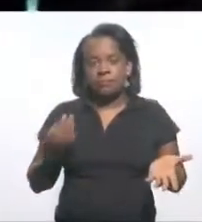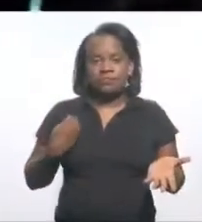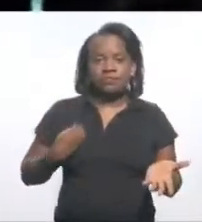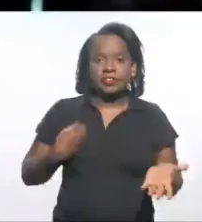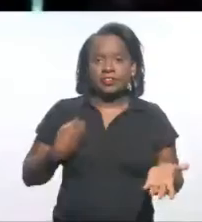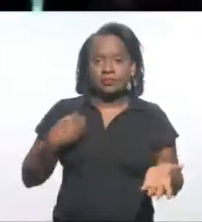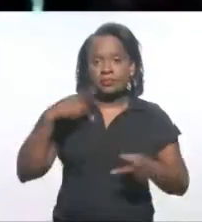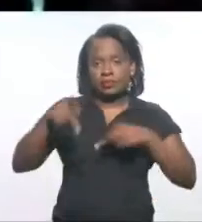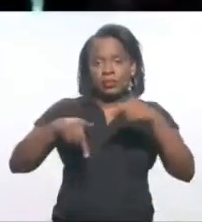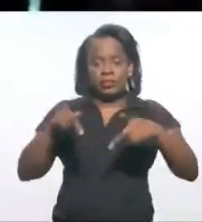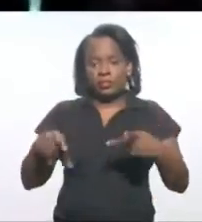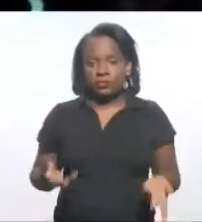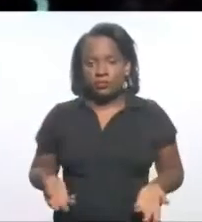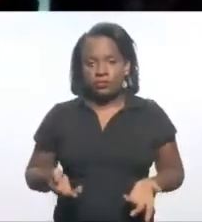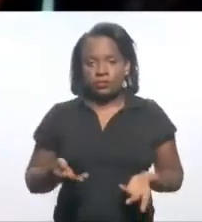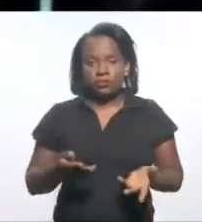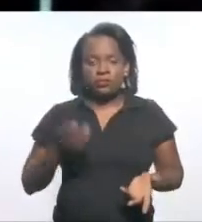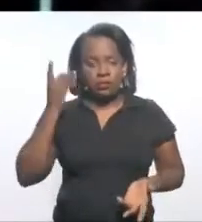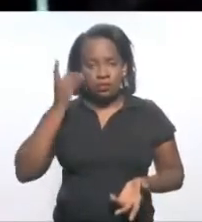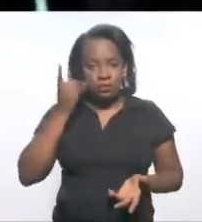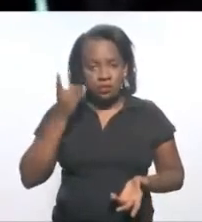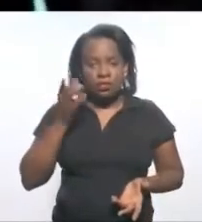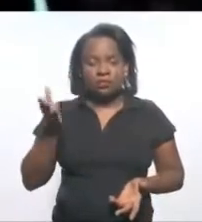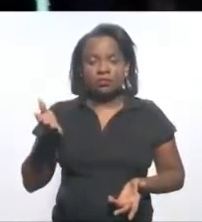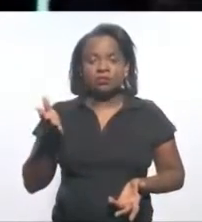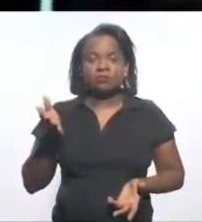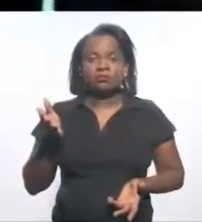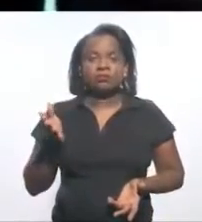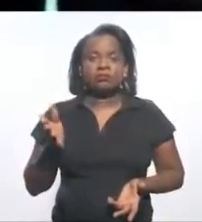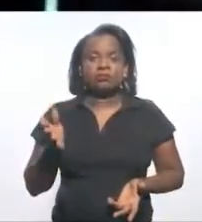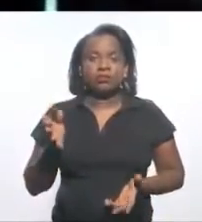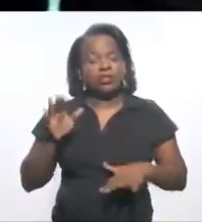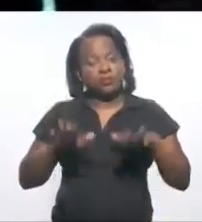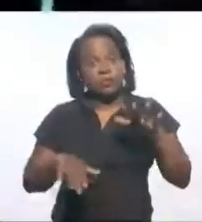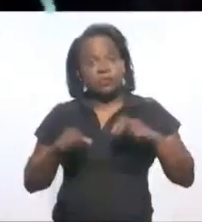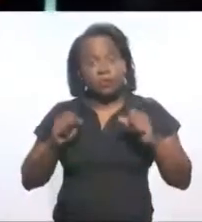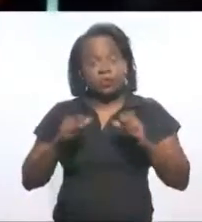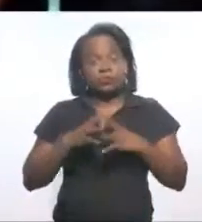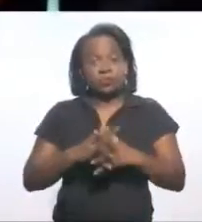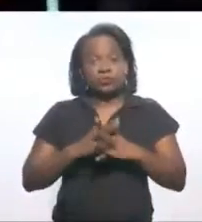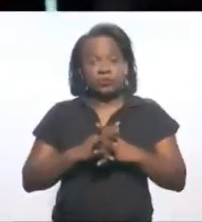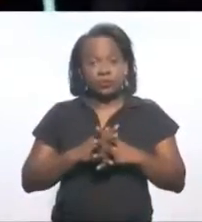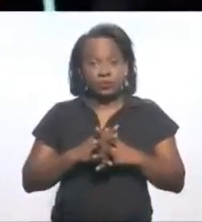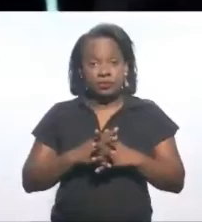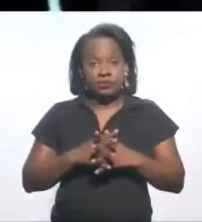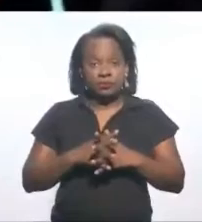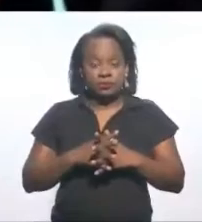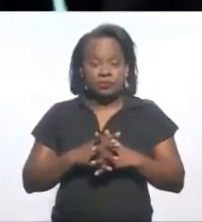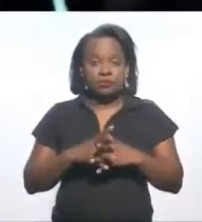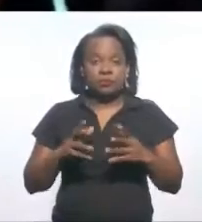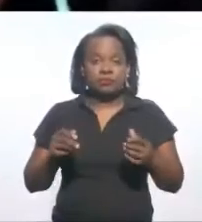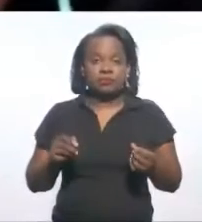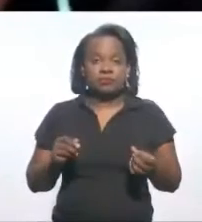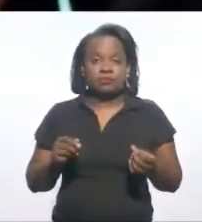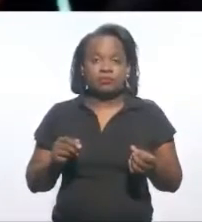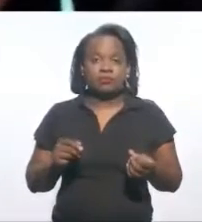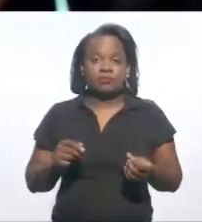vida do povo. O deputado, ele talvez confunda a